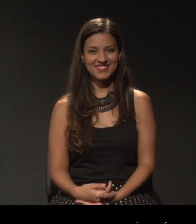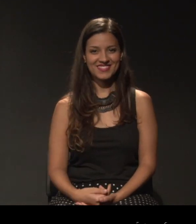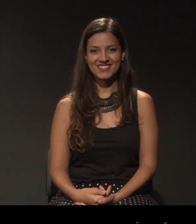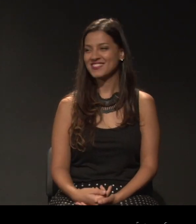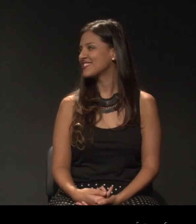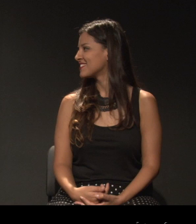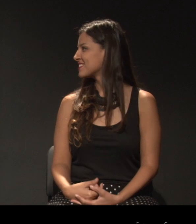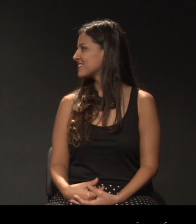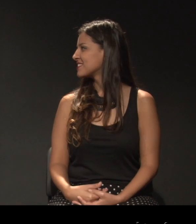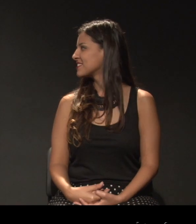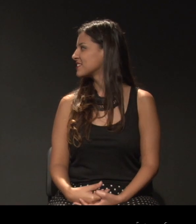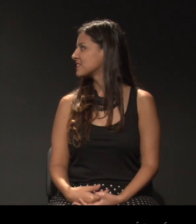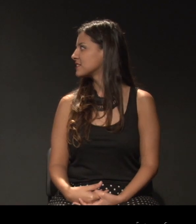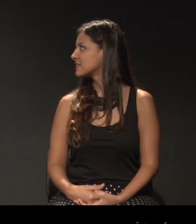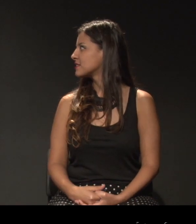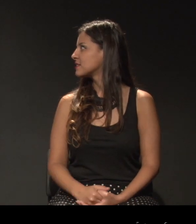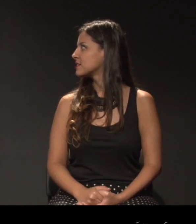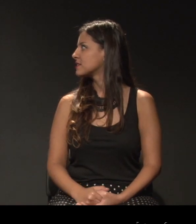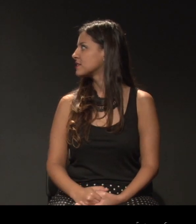Não sei se está nítida.